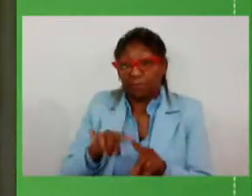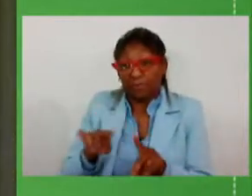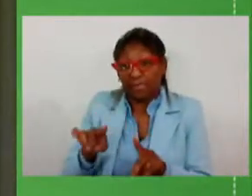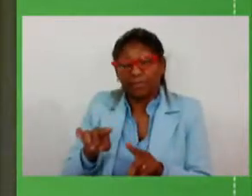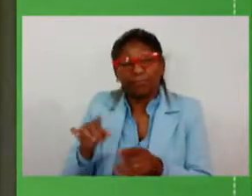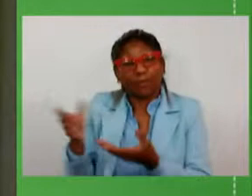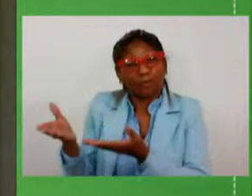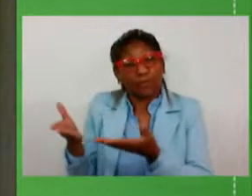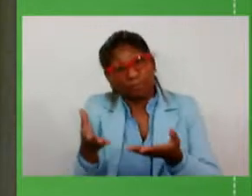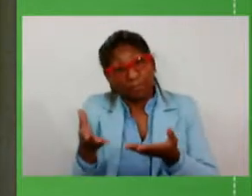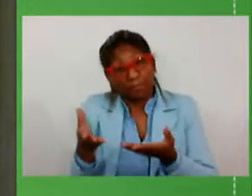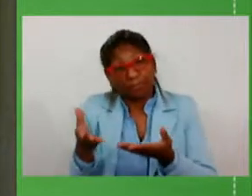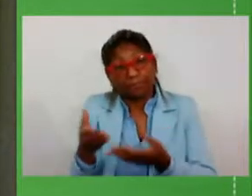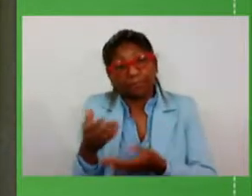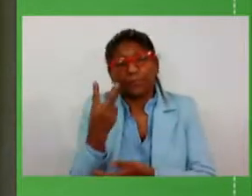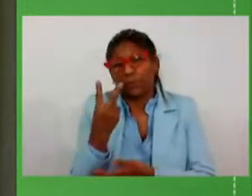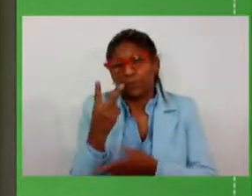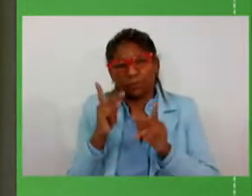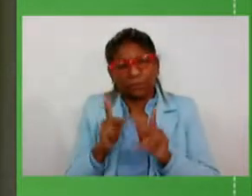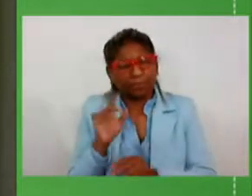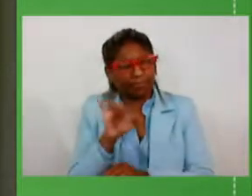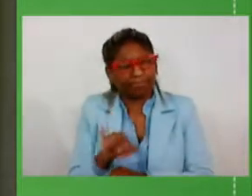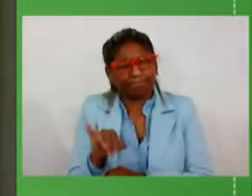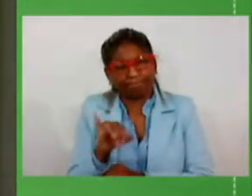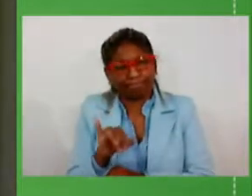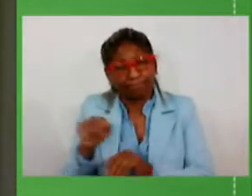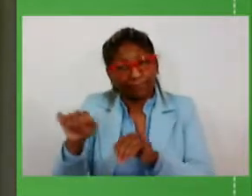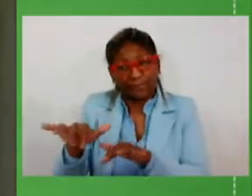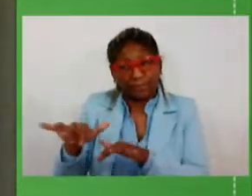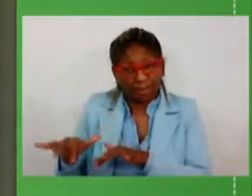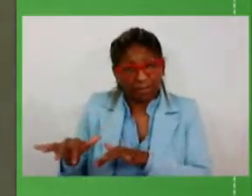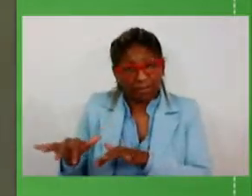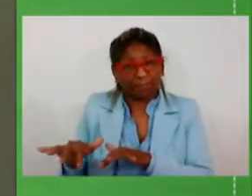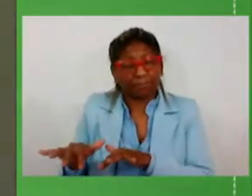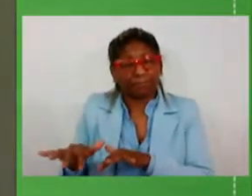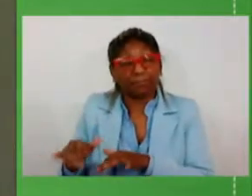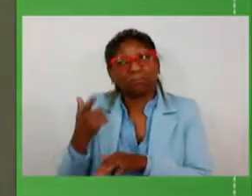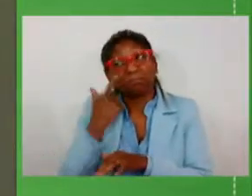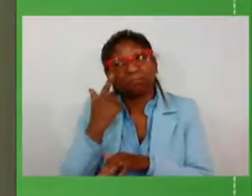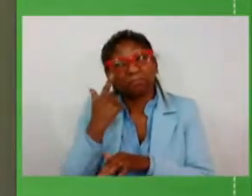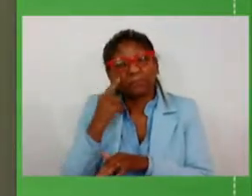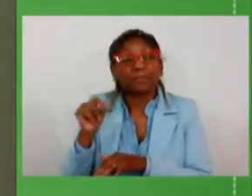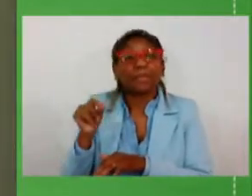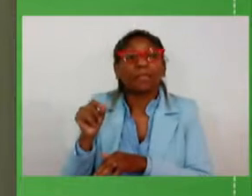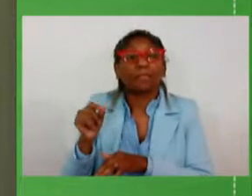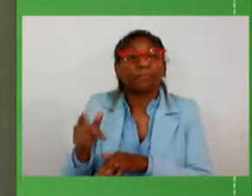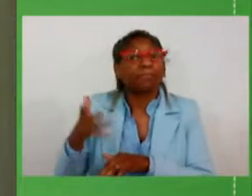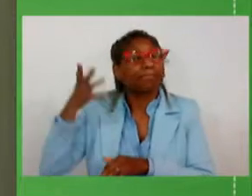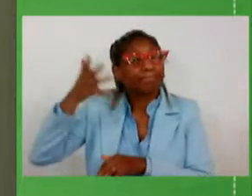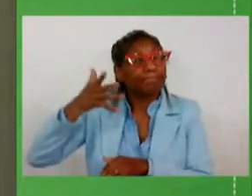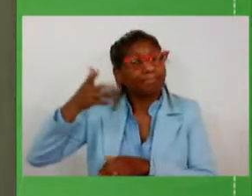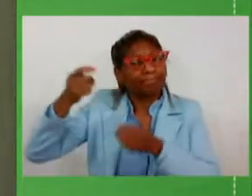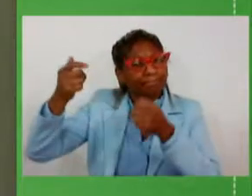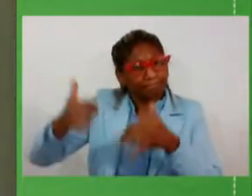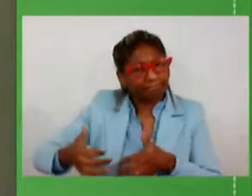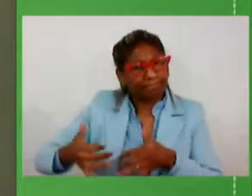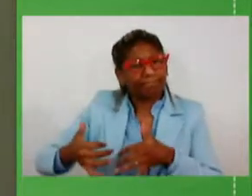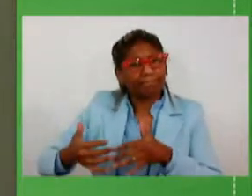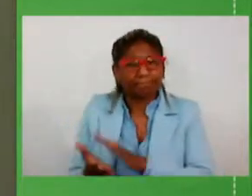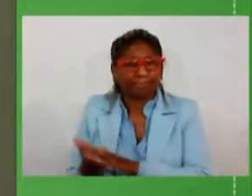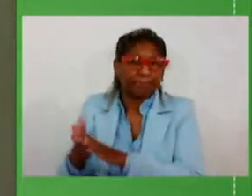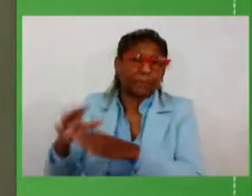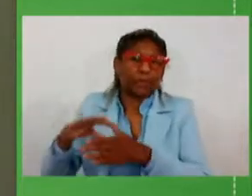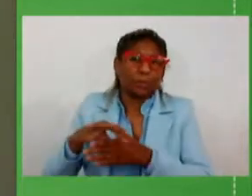a dois integrantes da assembleia para ouvi-los e fazer a justa homenagem nosso líder do